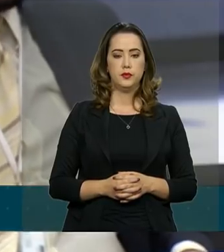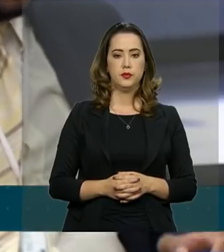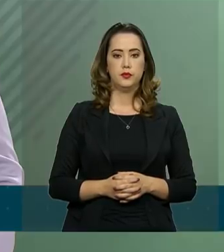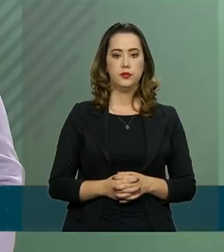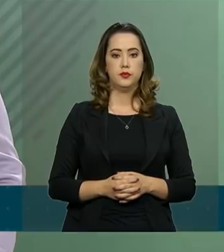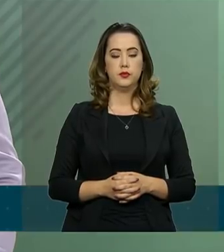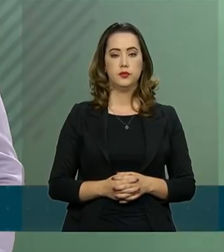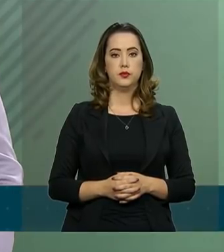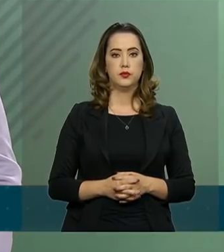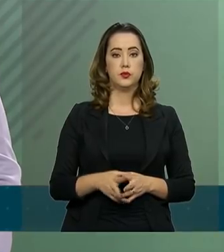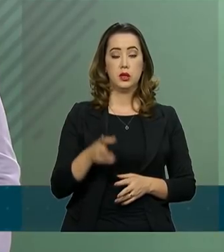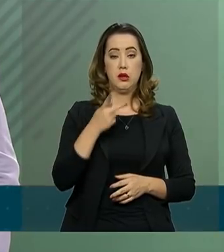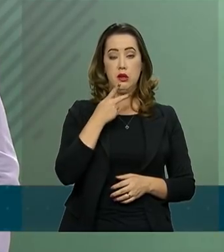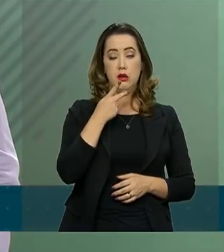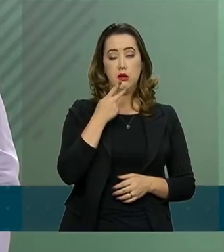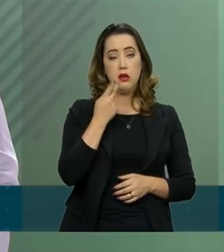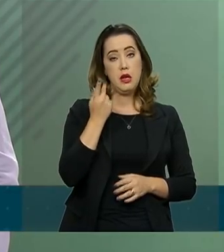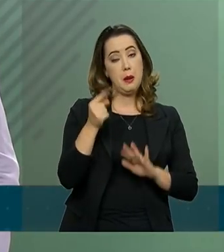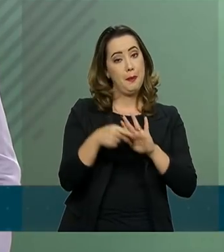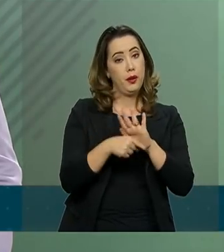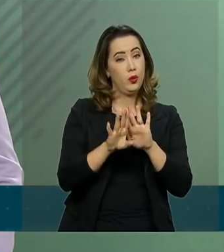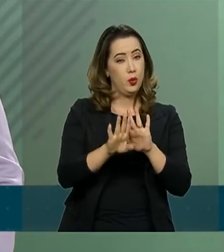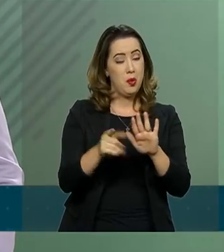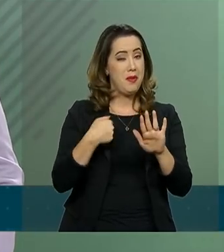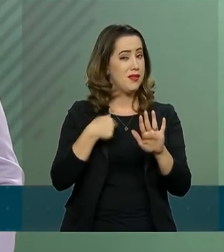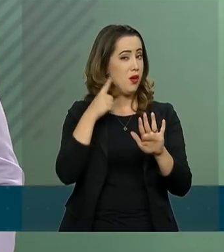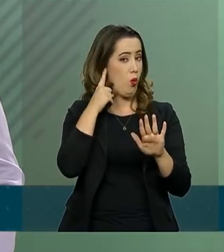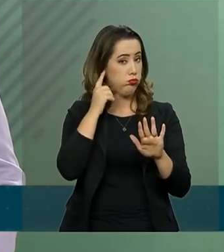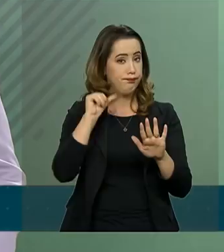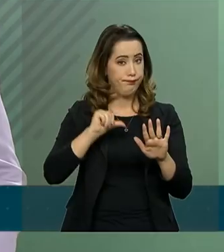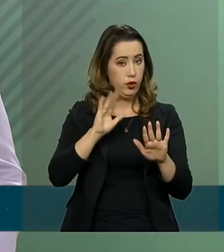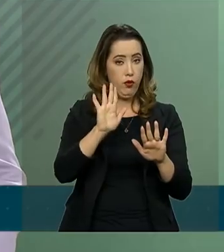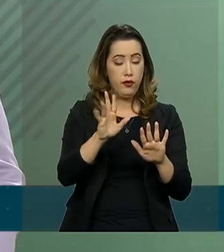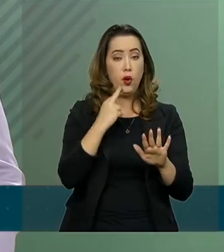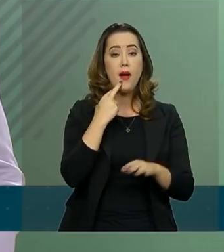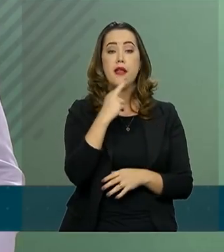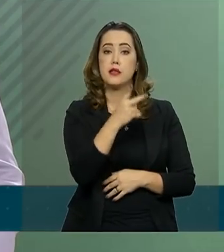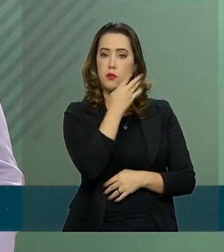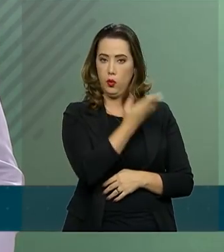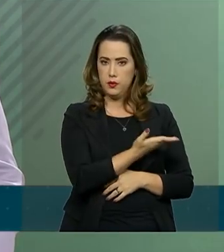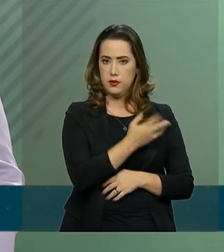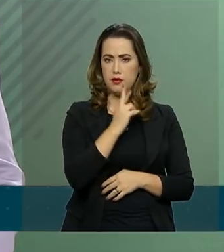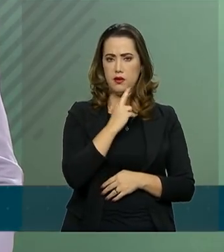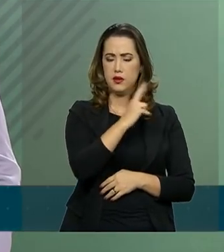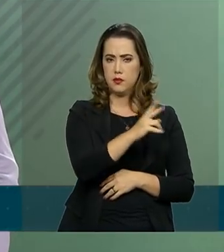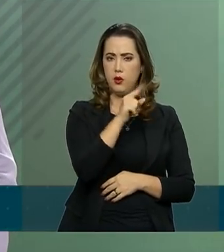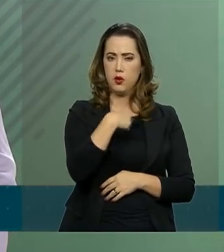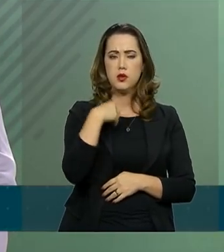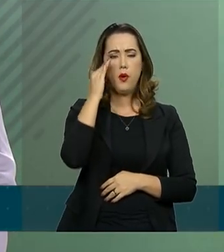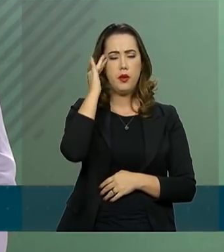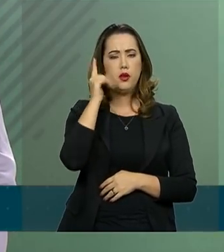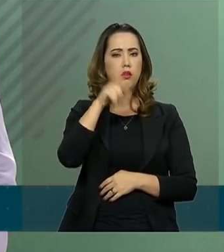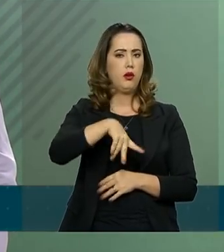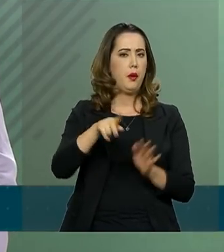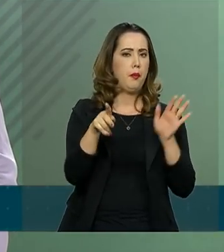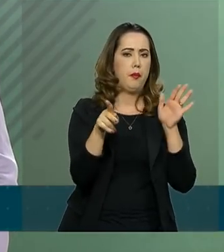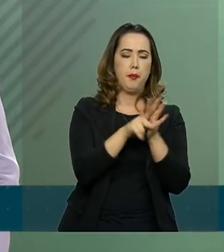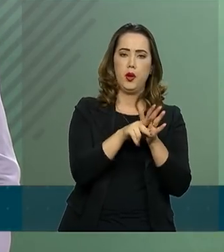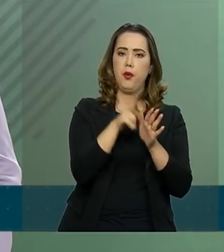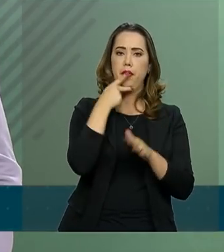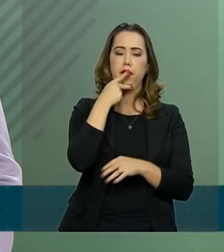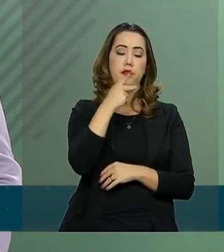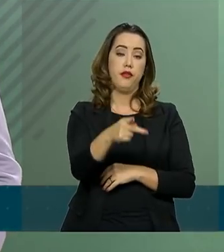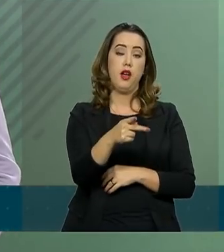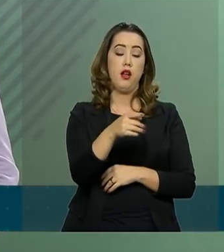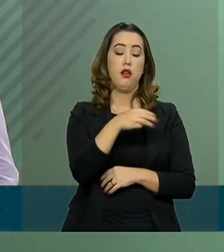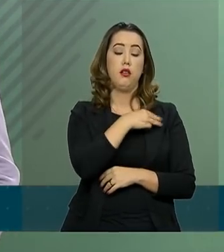Com relação à primeira pergunta, eu entendo que é força de expressão do senhor ministro da Educação,